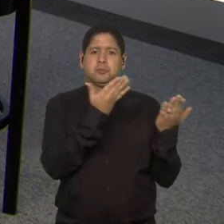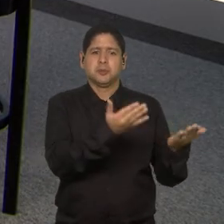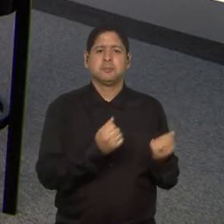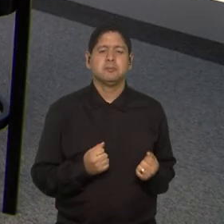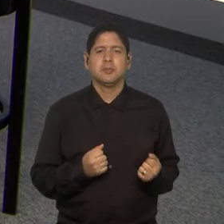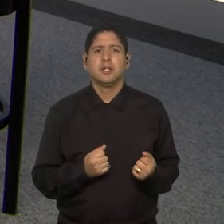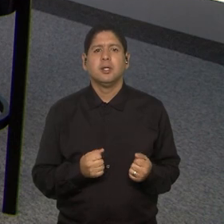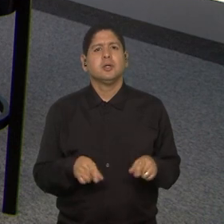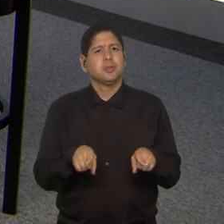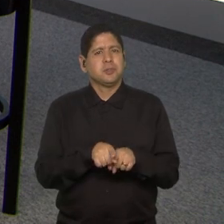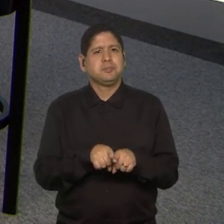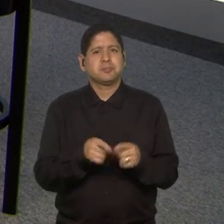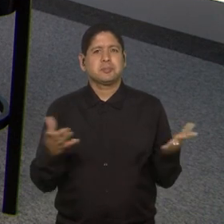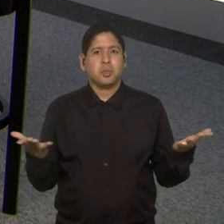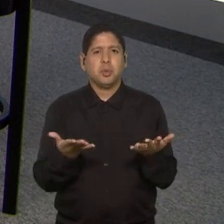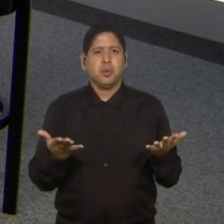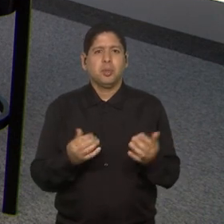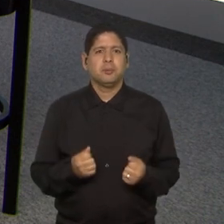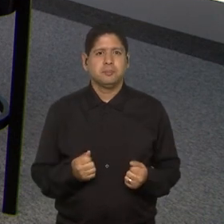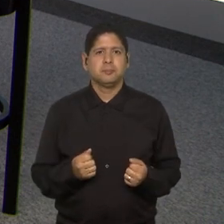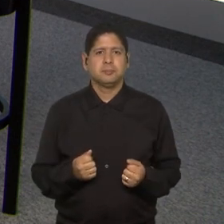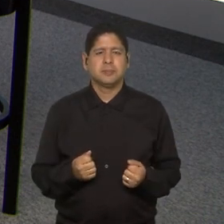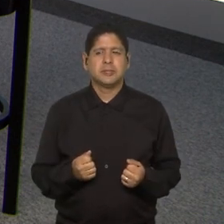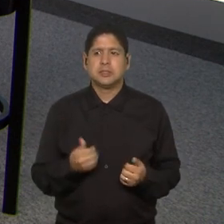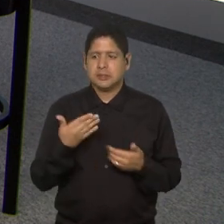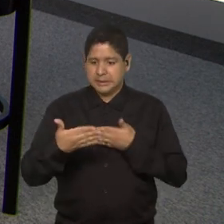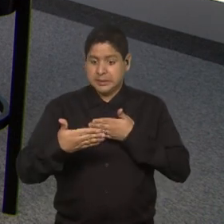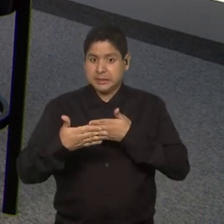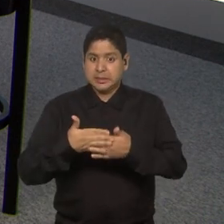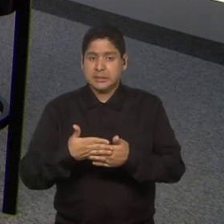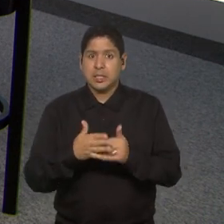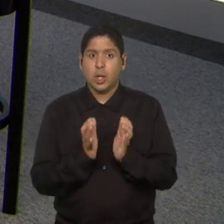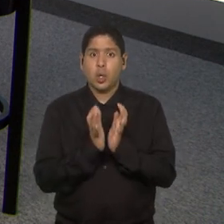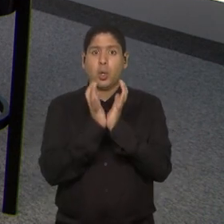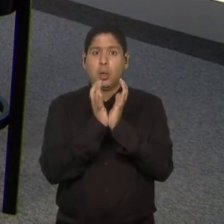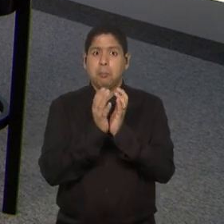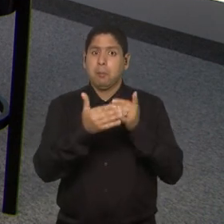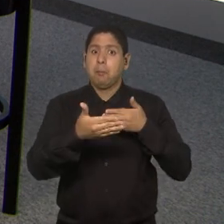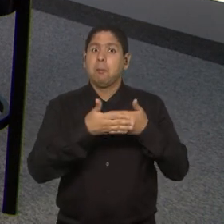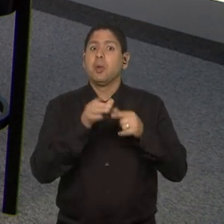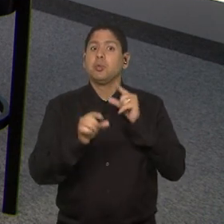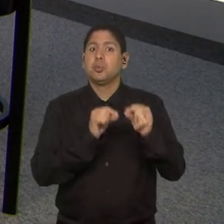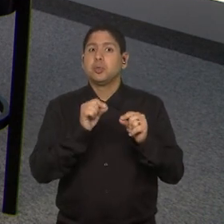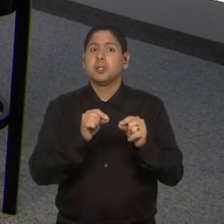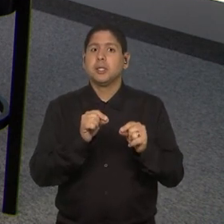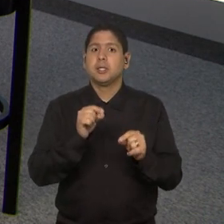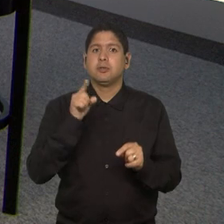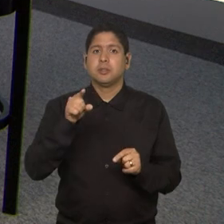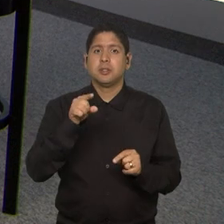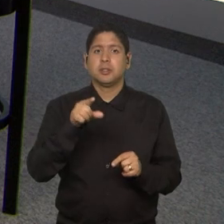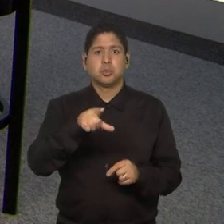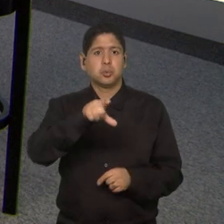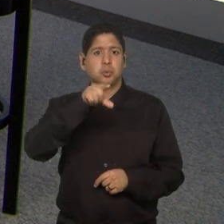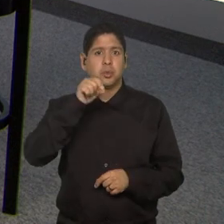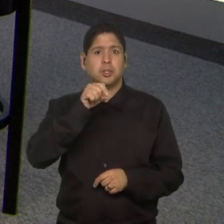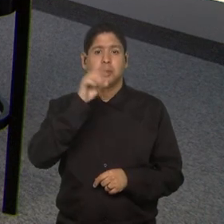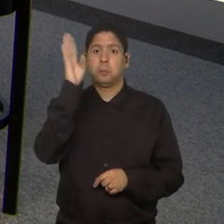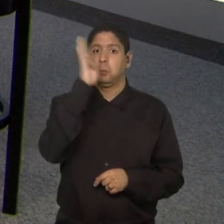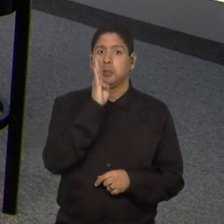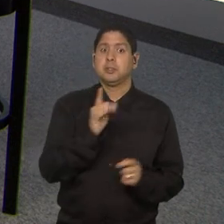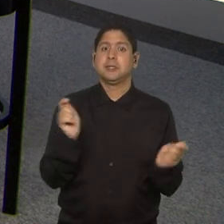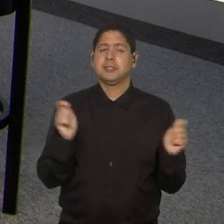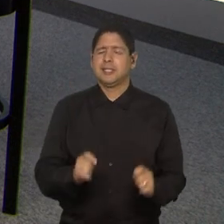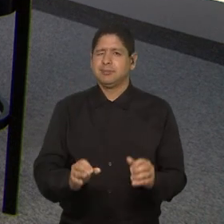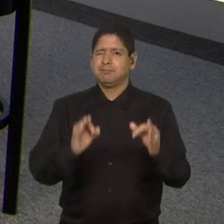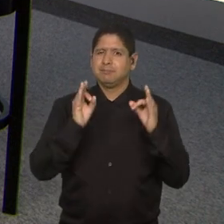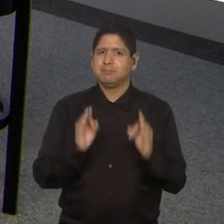a gente está aí às vésperas da Copa com a possibilidade de uma candidatura do Brasil, com a possibilidade não, com a